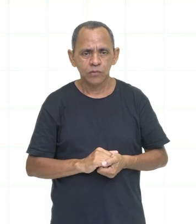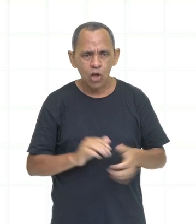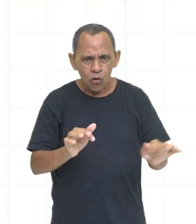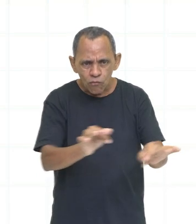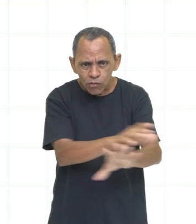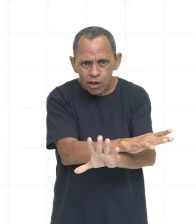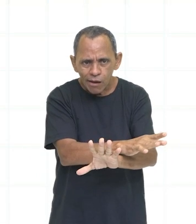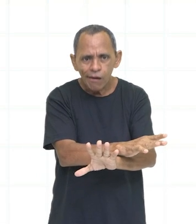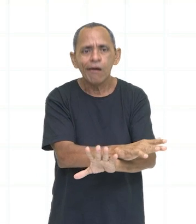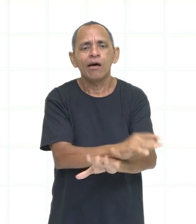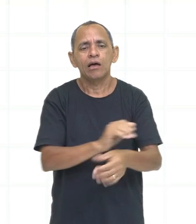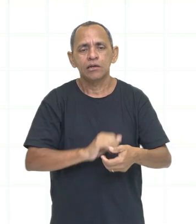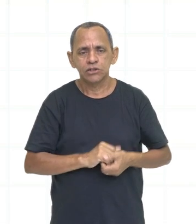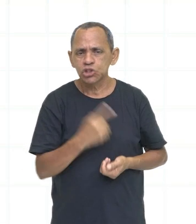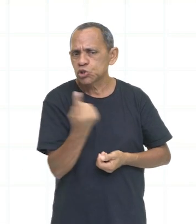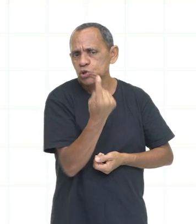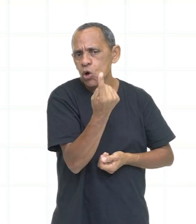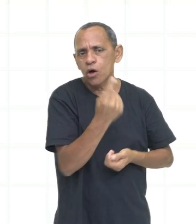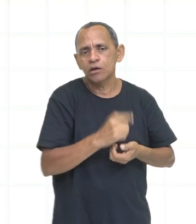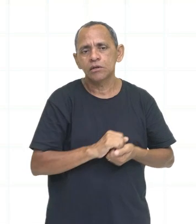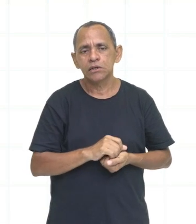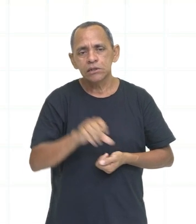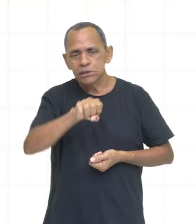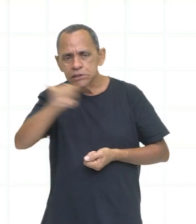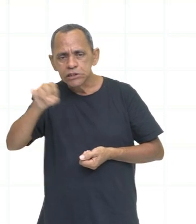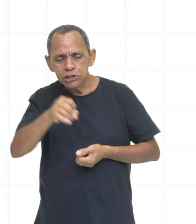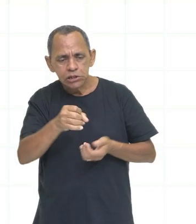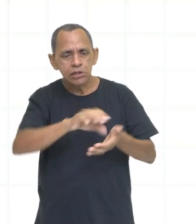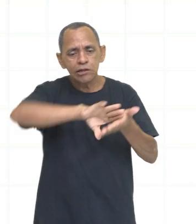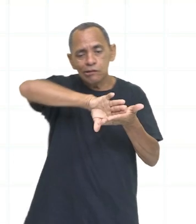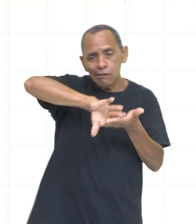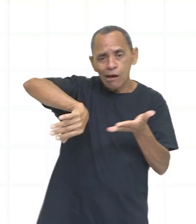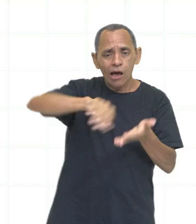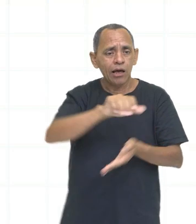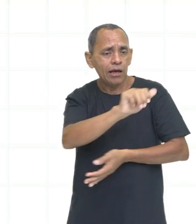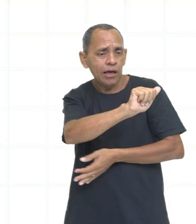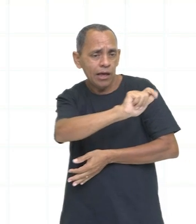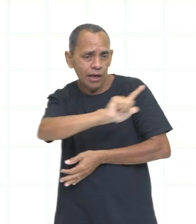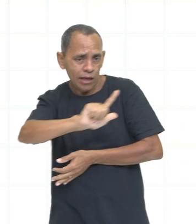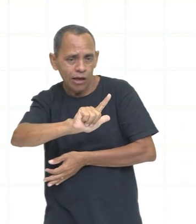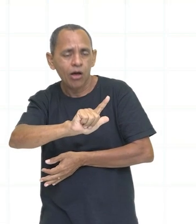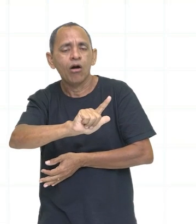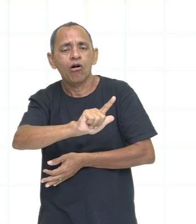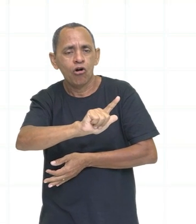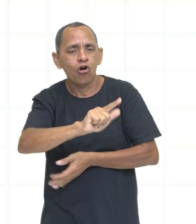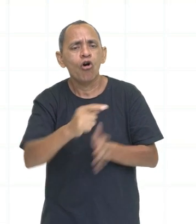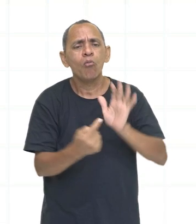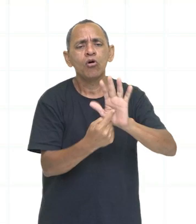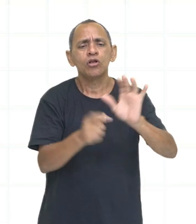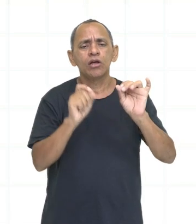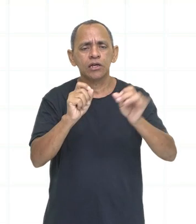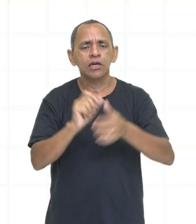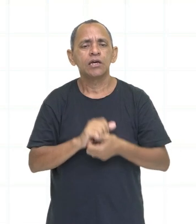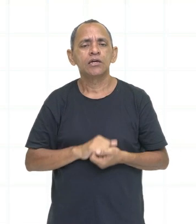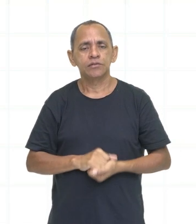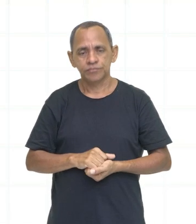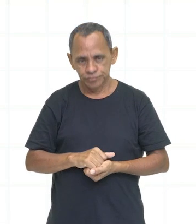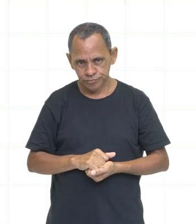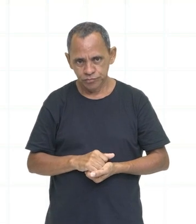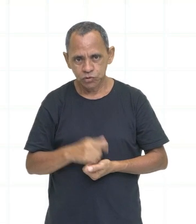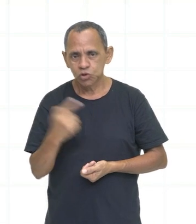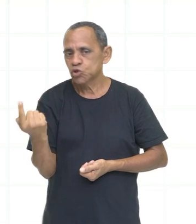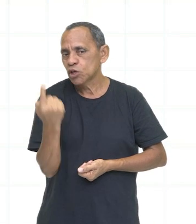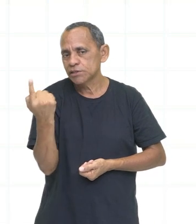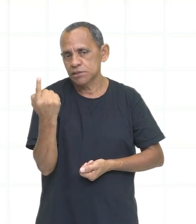Se eu tirar o all, vai ficar by herself, indicando sozinha, tá? She solved the puzzle